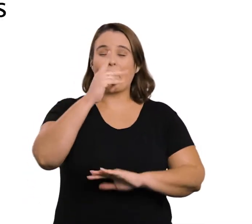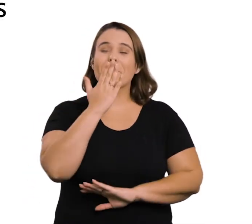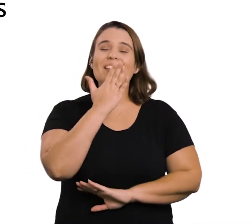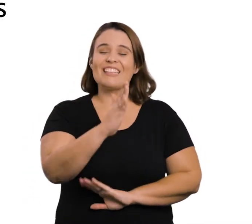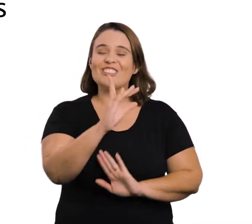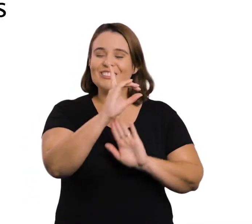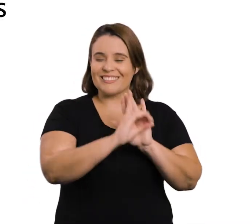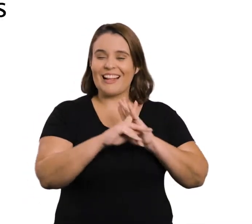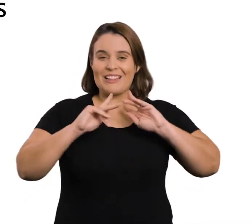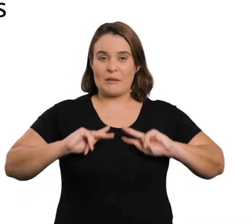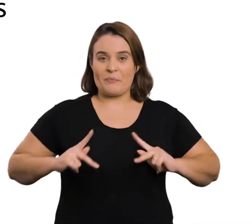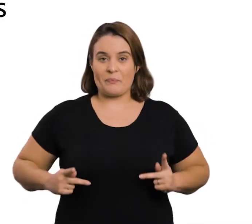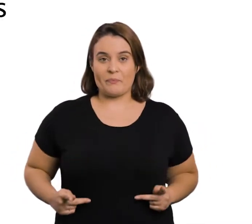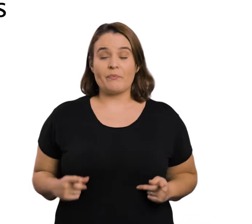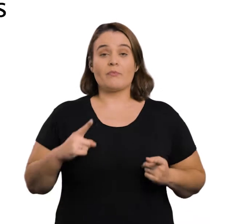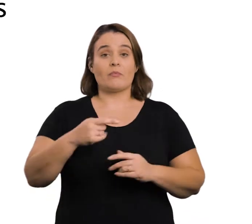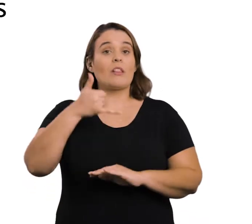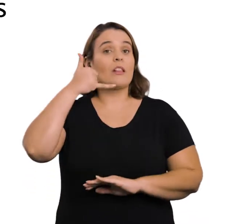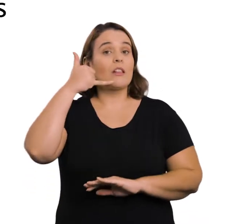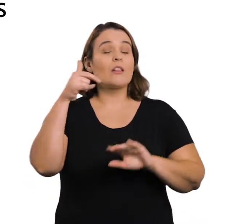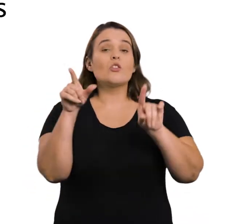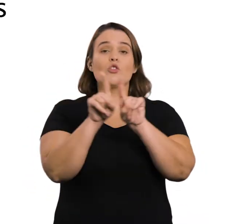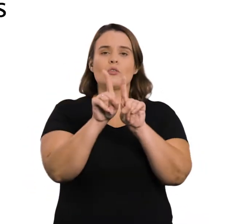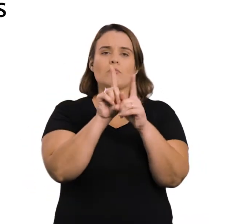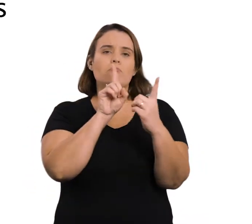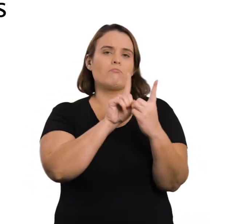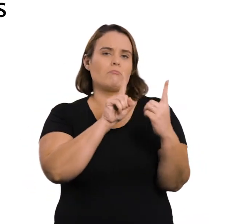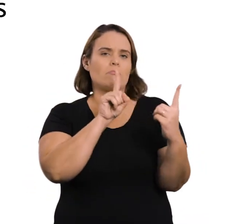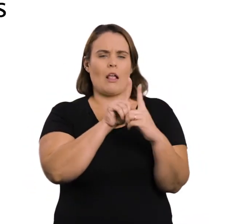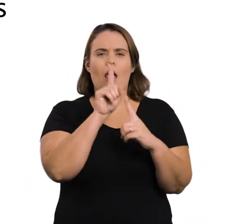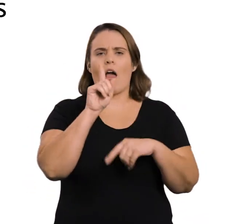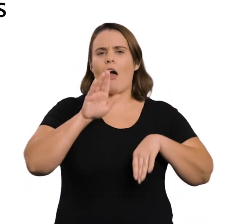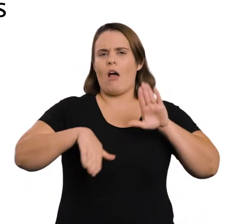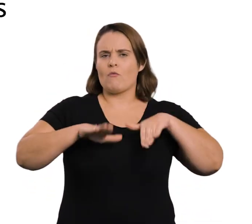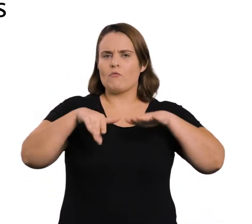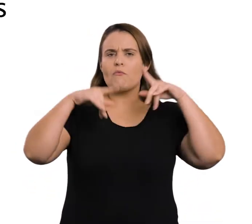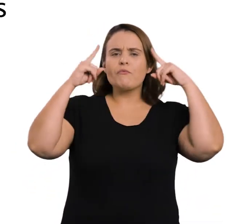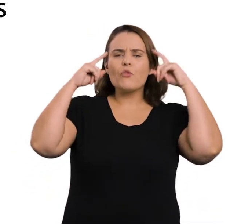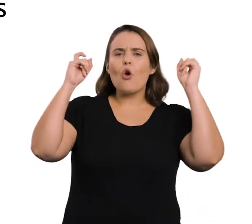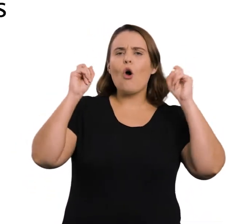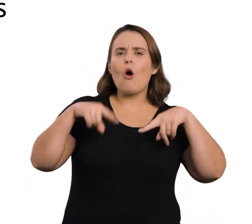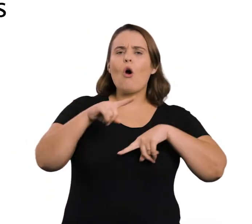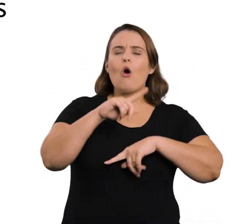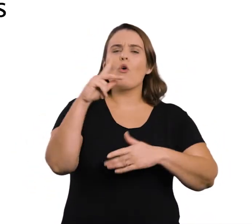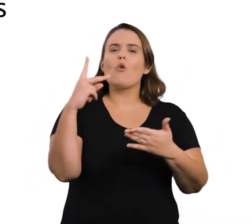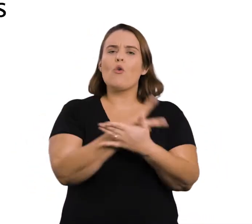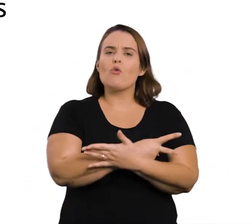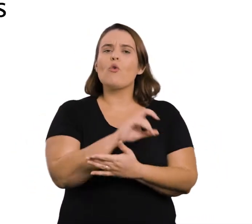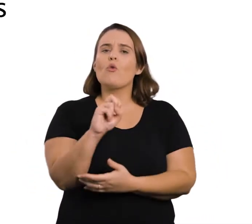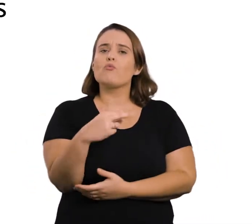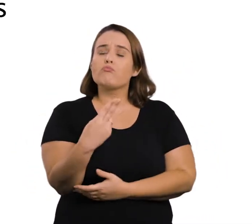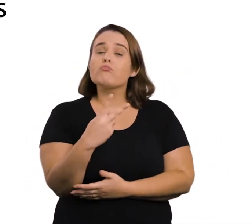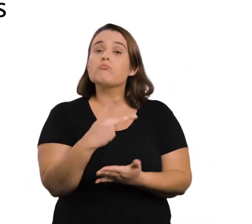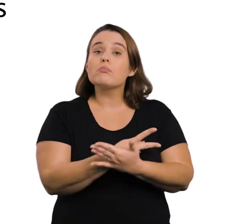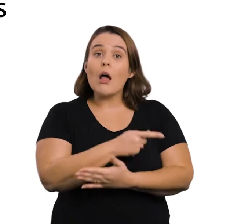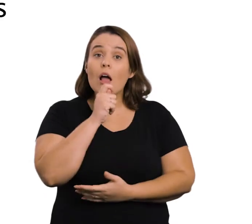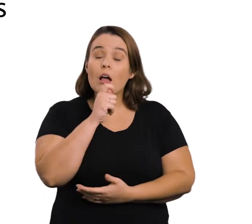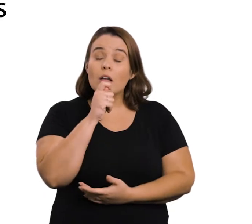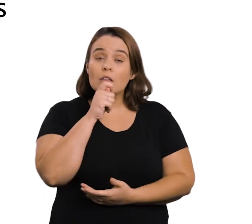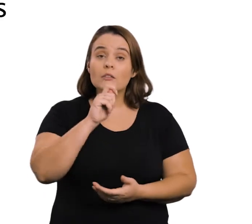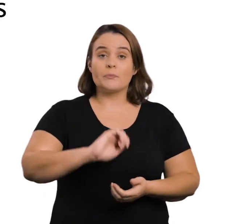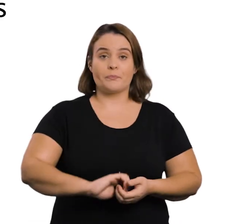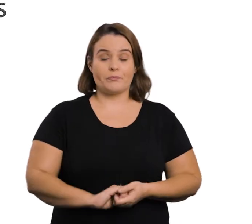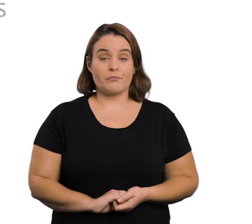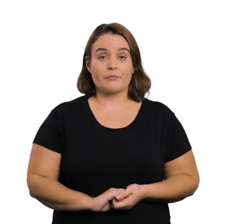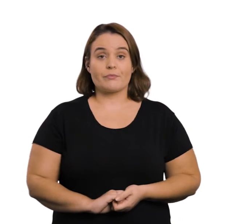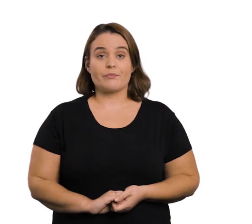-socorro dos direitos humanos, uma vez que atende também graves situações de violação que acabaram de ocorrer ou que ainda